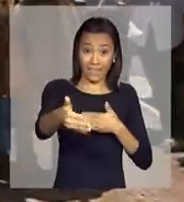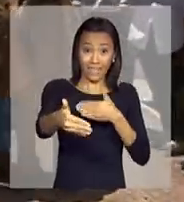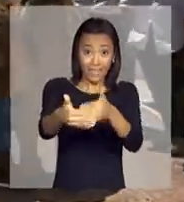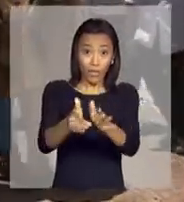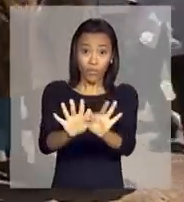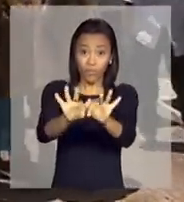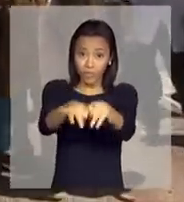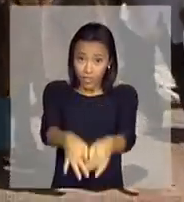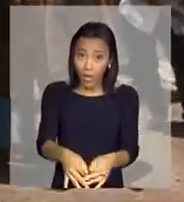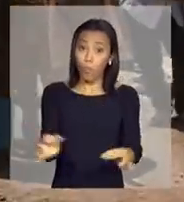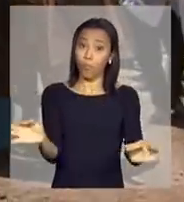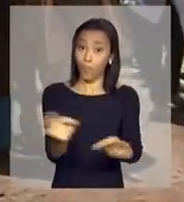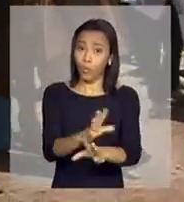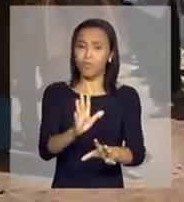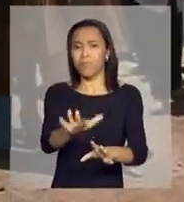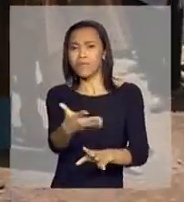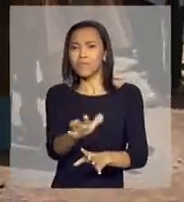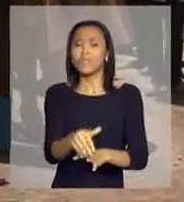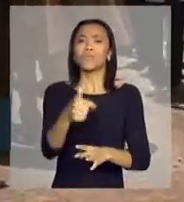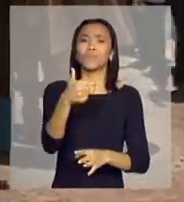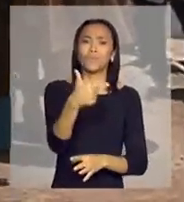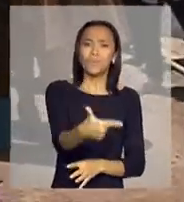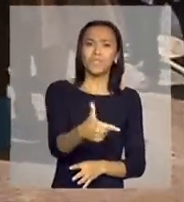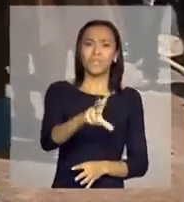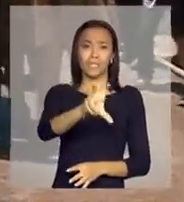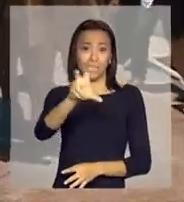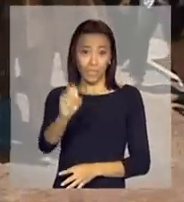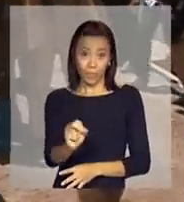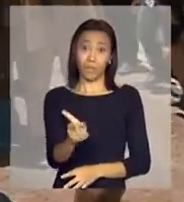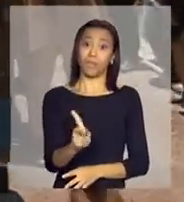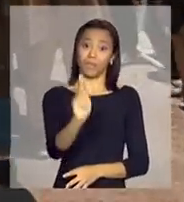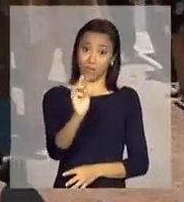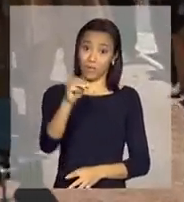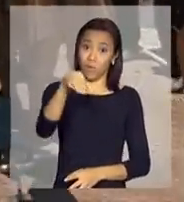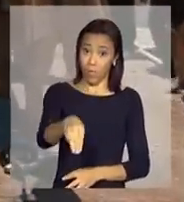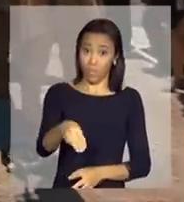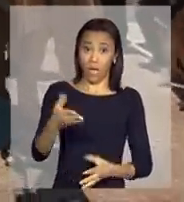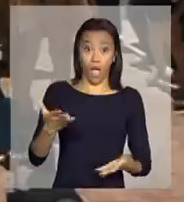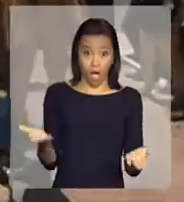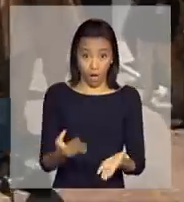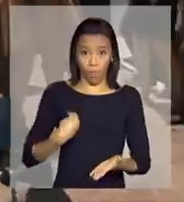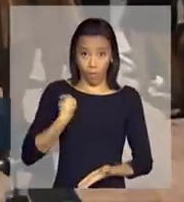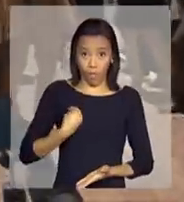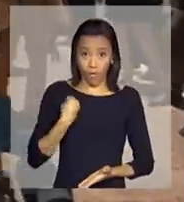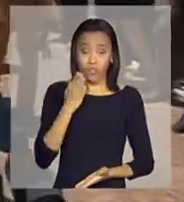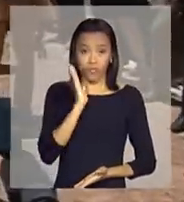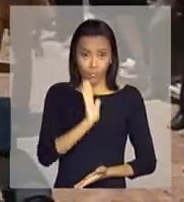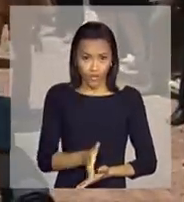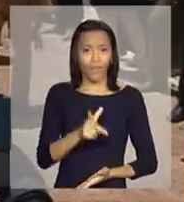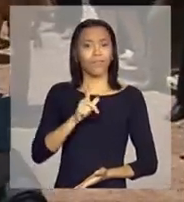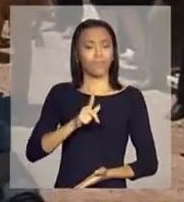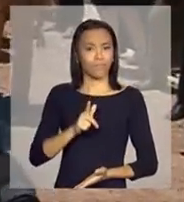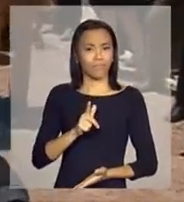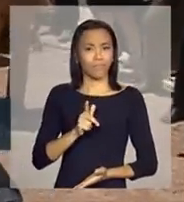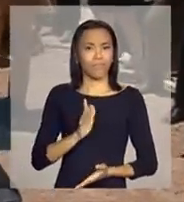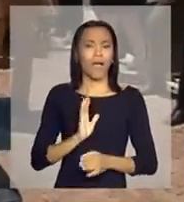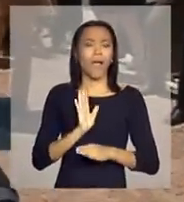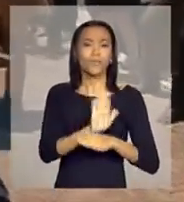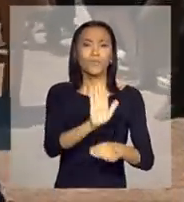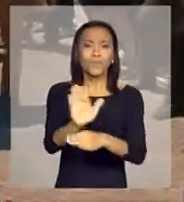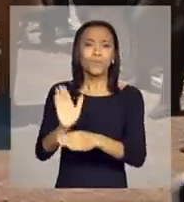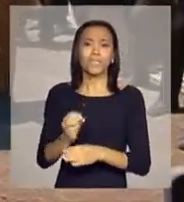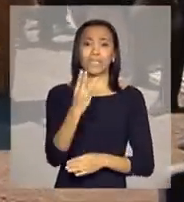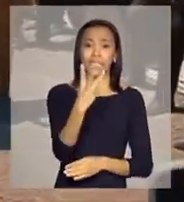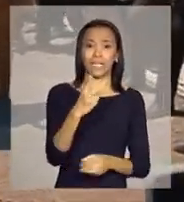obras deve chegar a 250 quilômetros. Neste momento, o canal do sertão já atende três